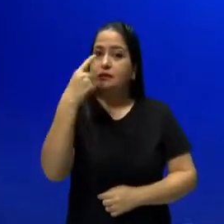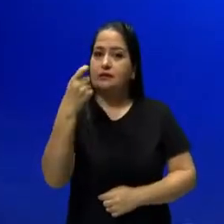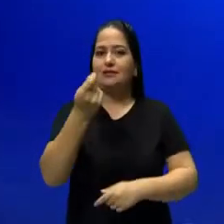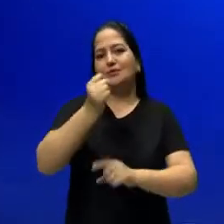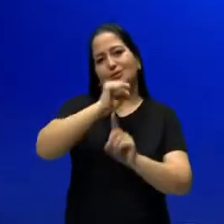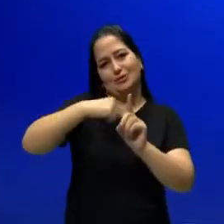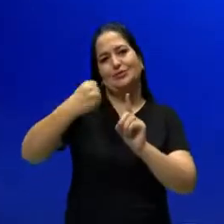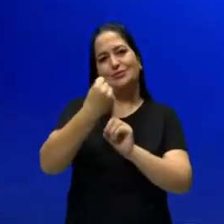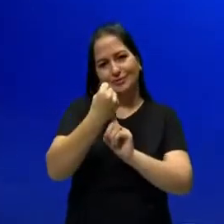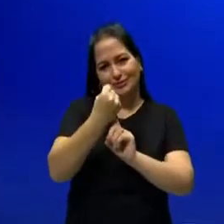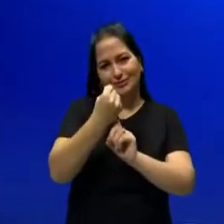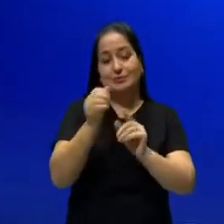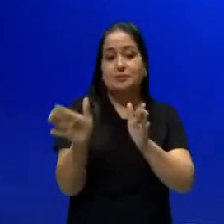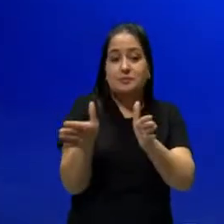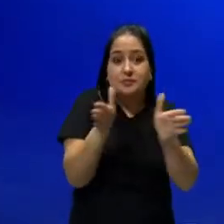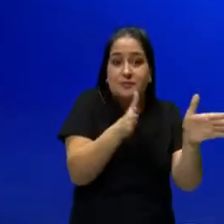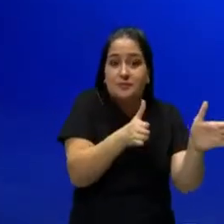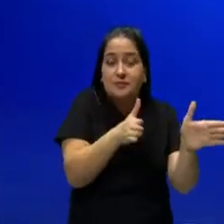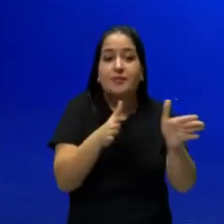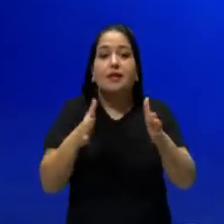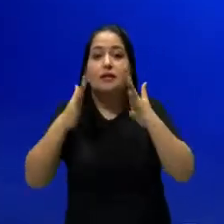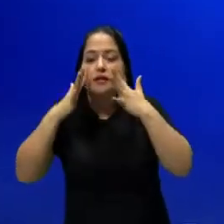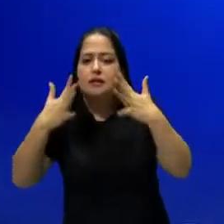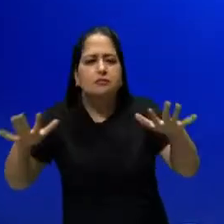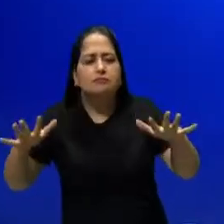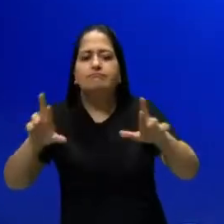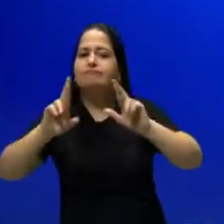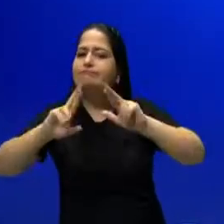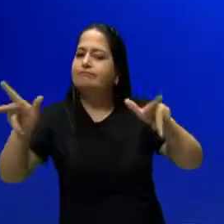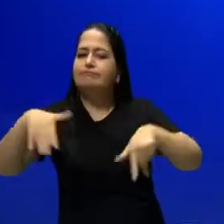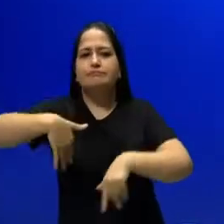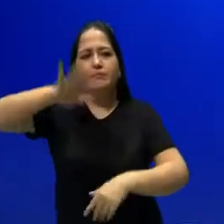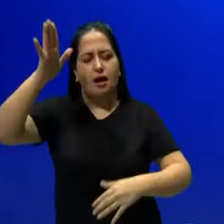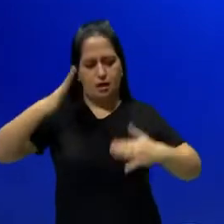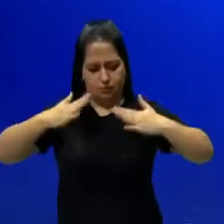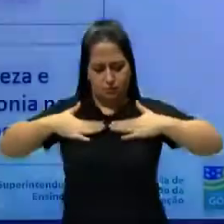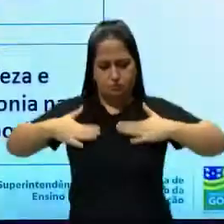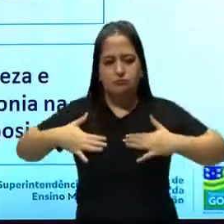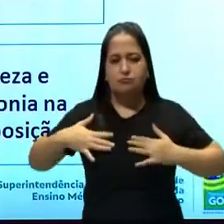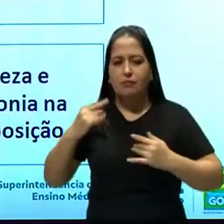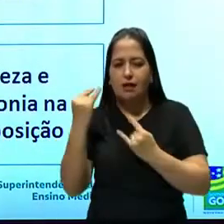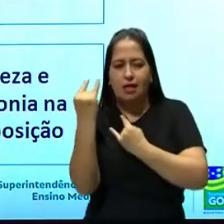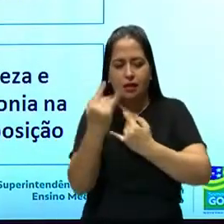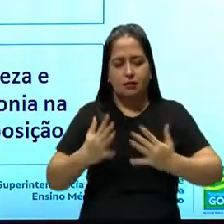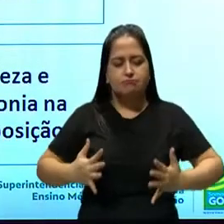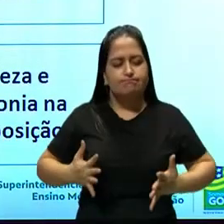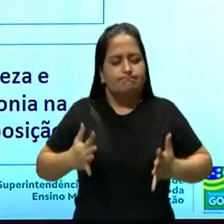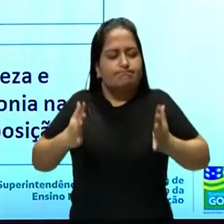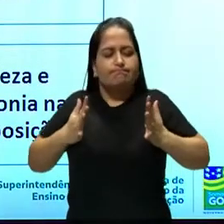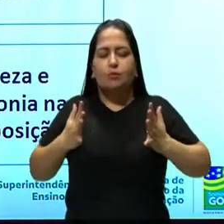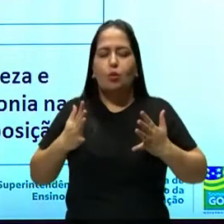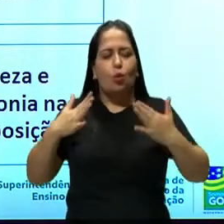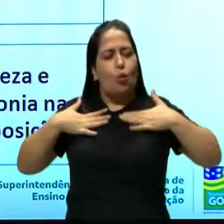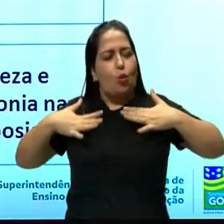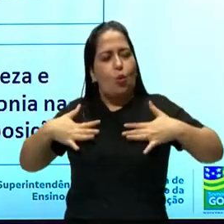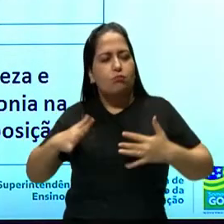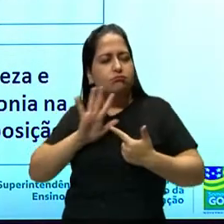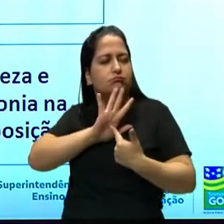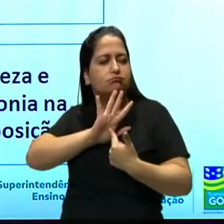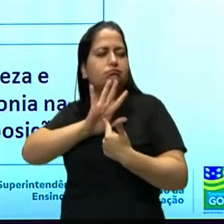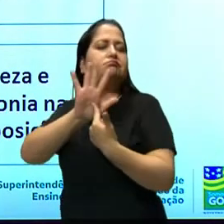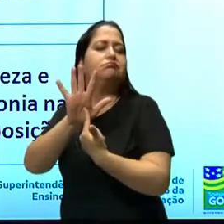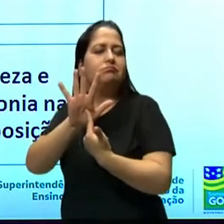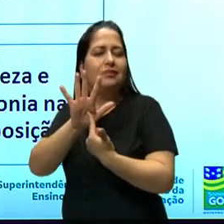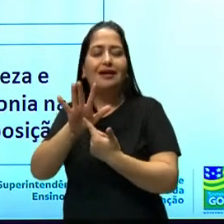naturalismo, nós vamos ter um pouco mais da parte humana, o erotismo, o sensualismo, uma